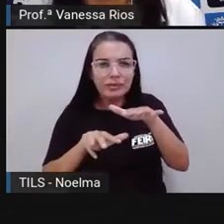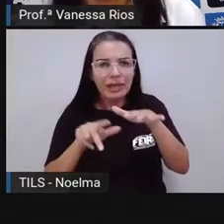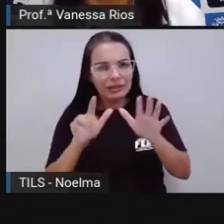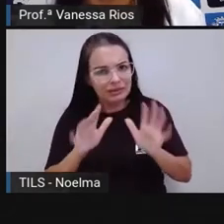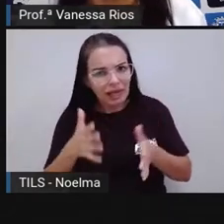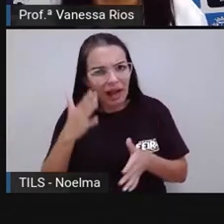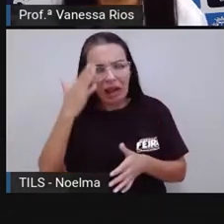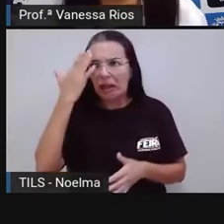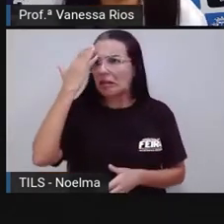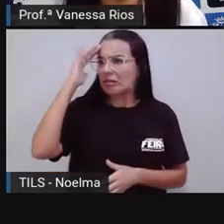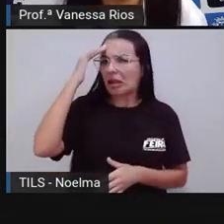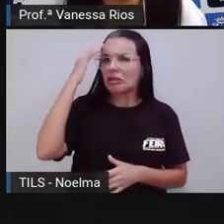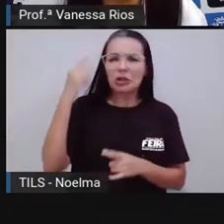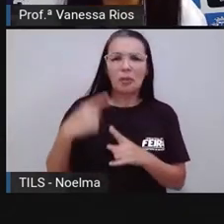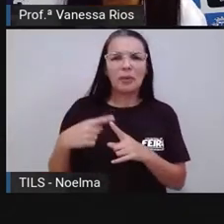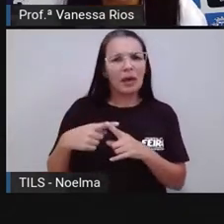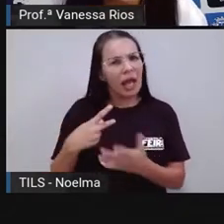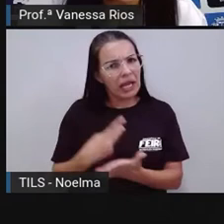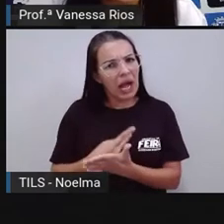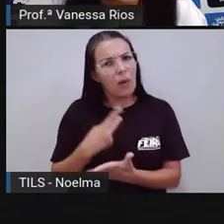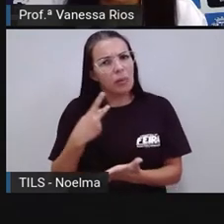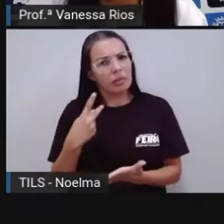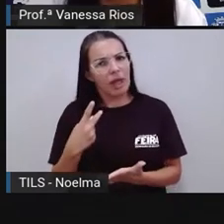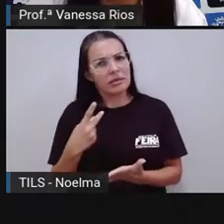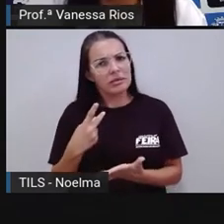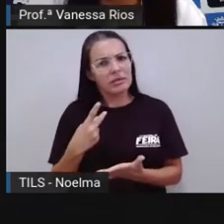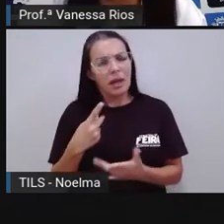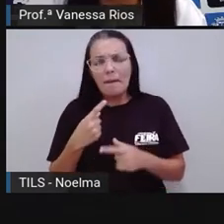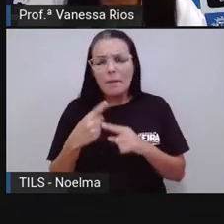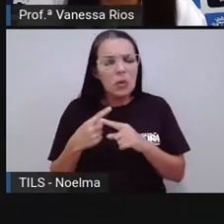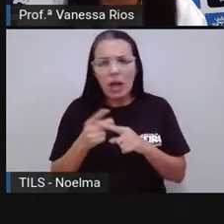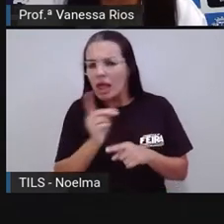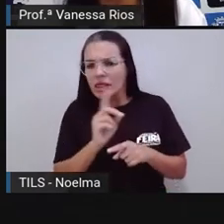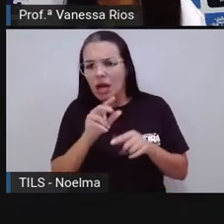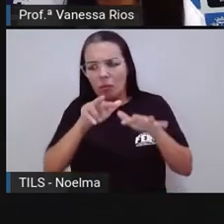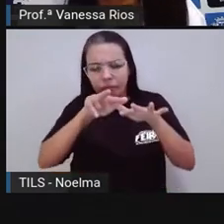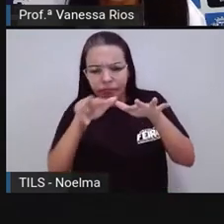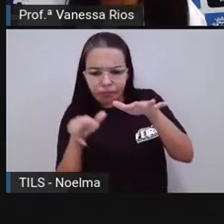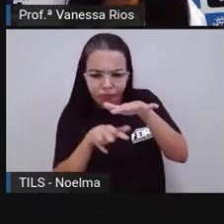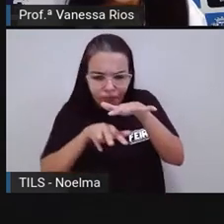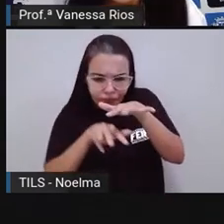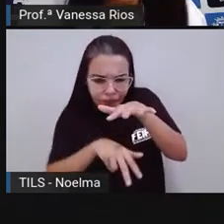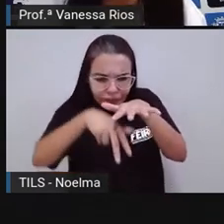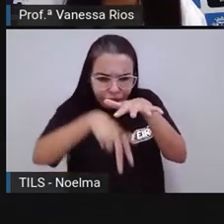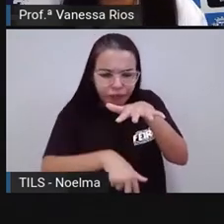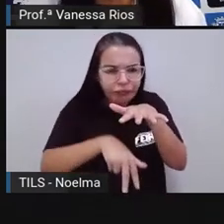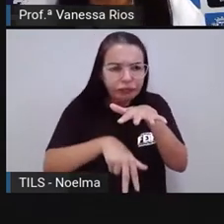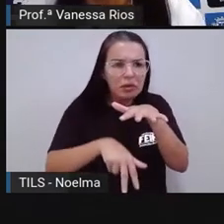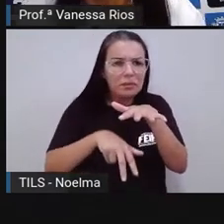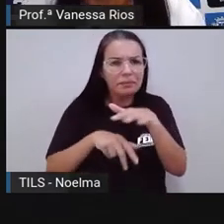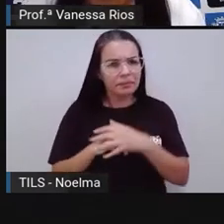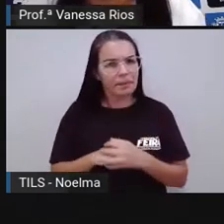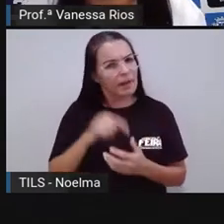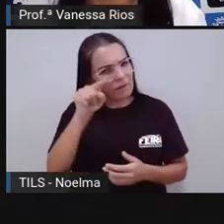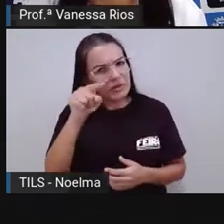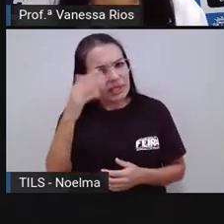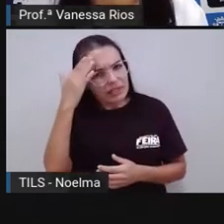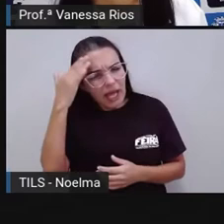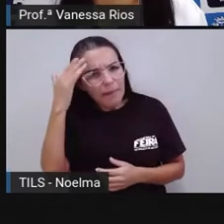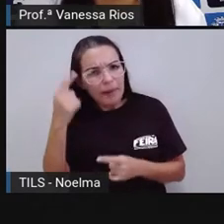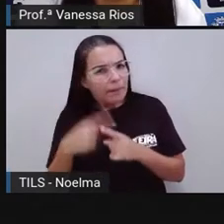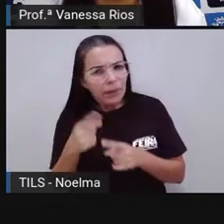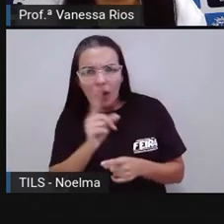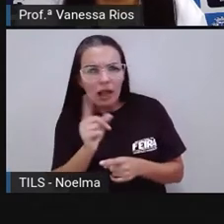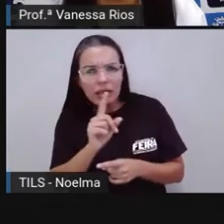entendem? Será que elas sabem por que que ela não afunda? Você sabe por que que não